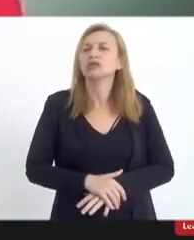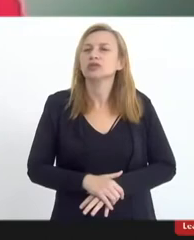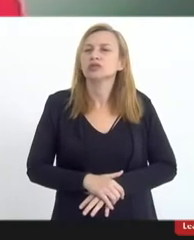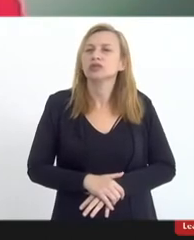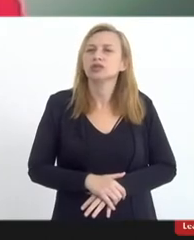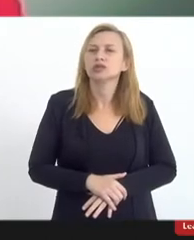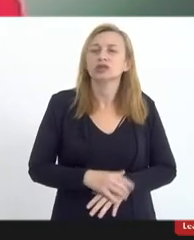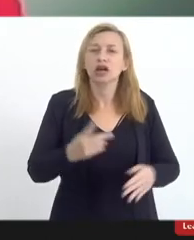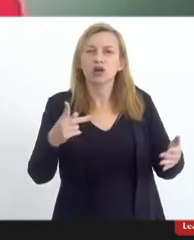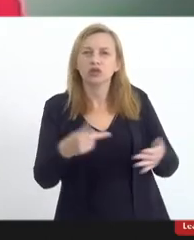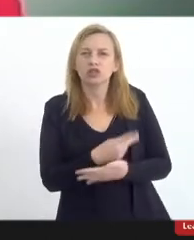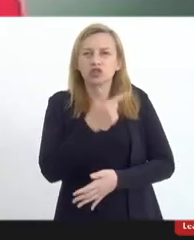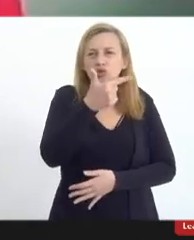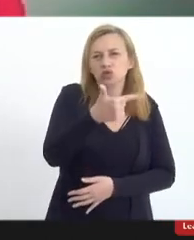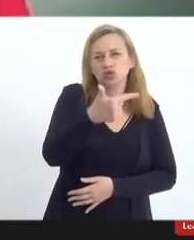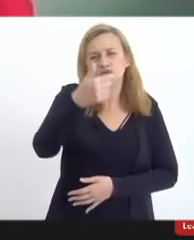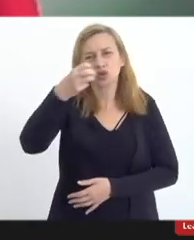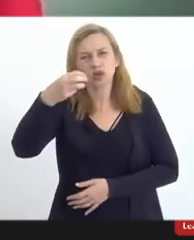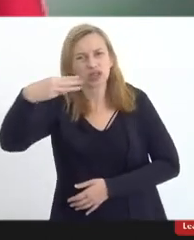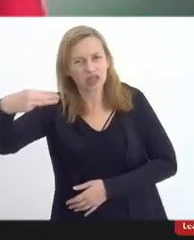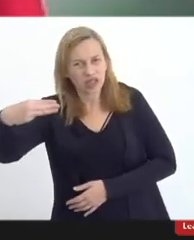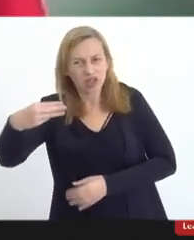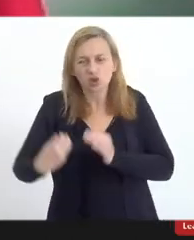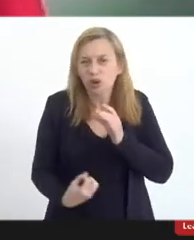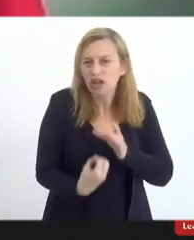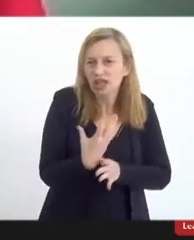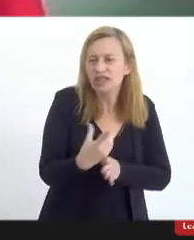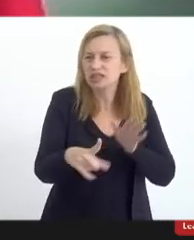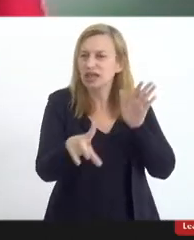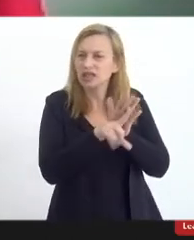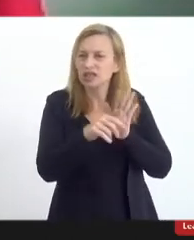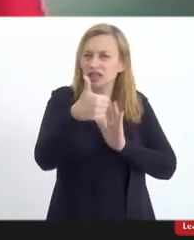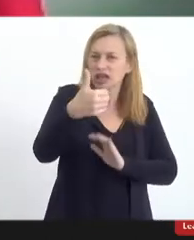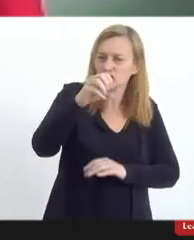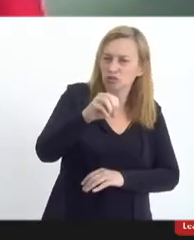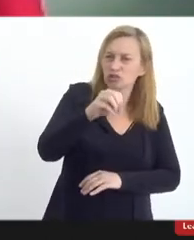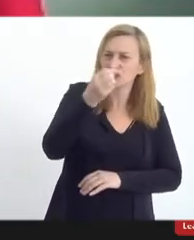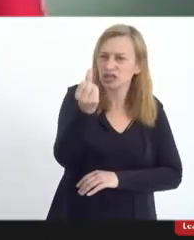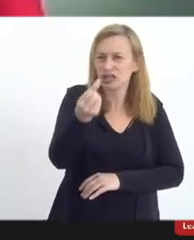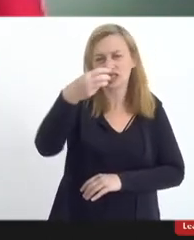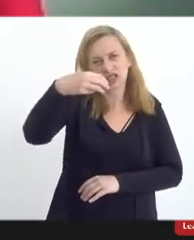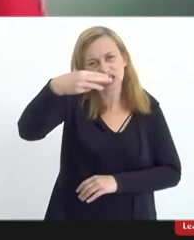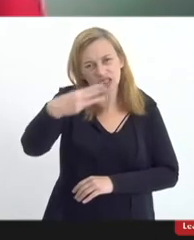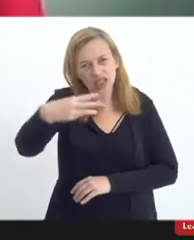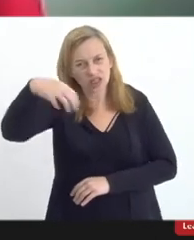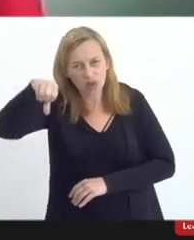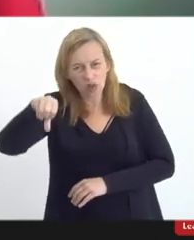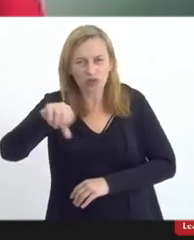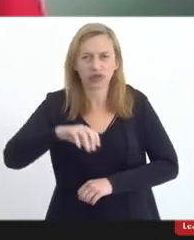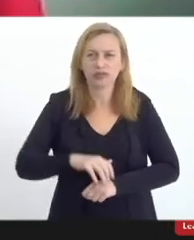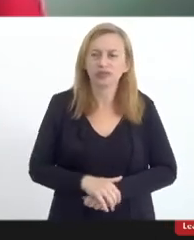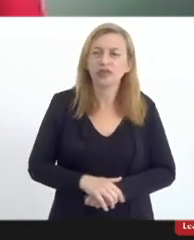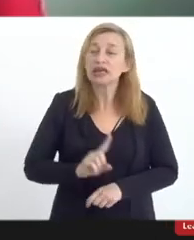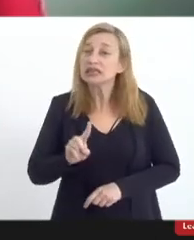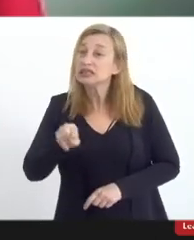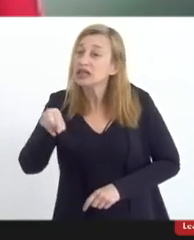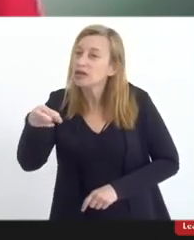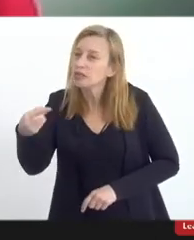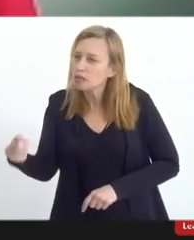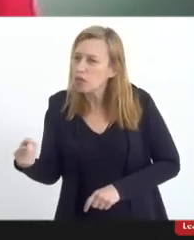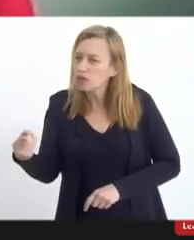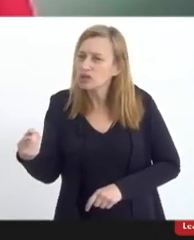surgiu em 2003, com a criação da Lei 10.639, e depois